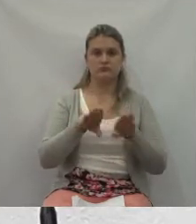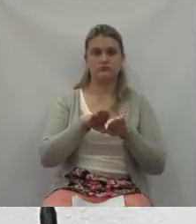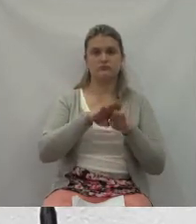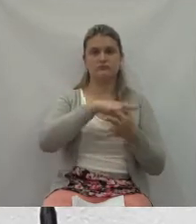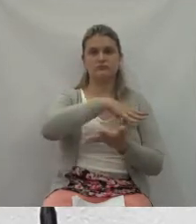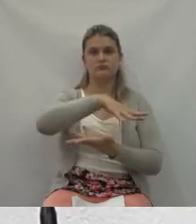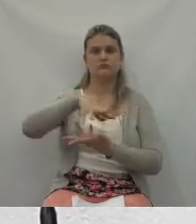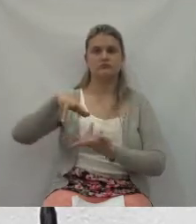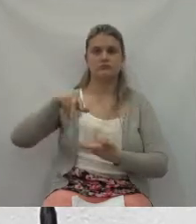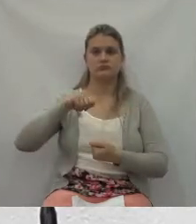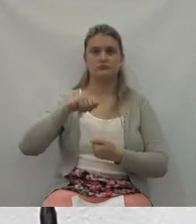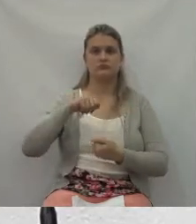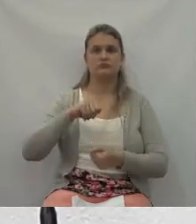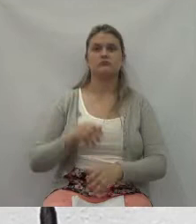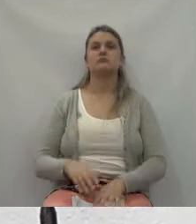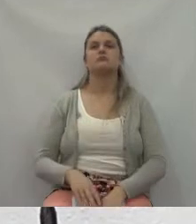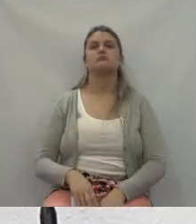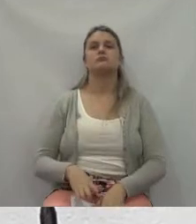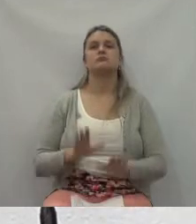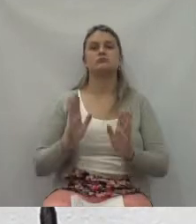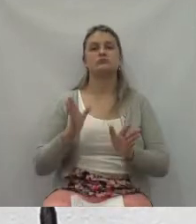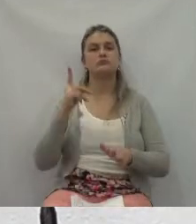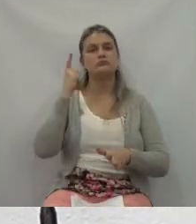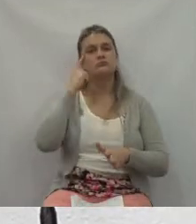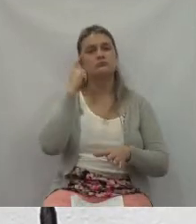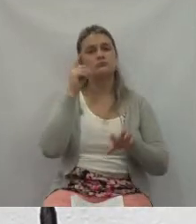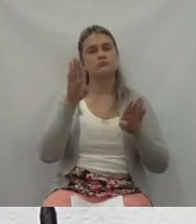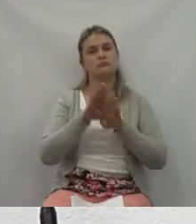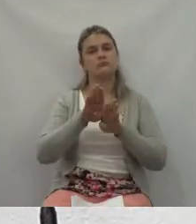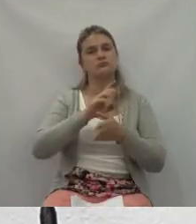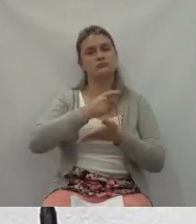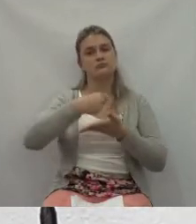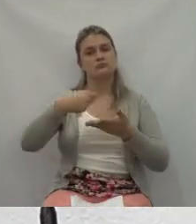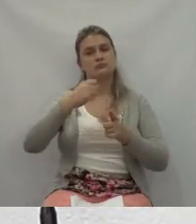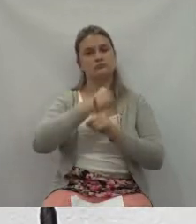Pensei também em escrever algo sobre o sistema de segurança pública,